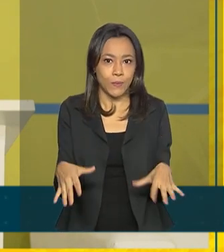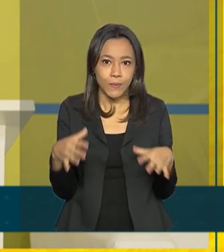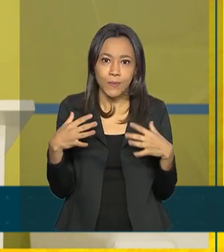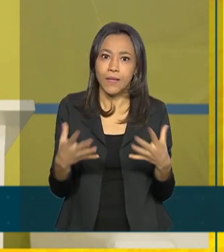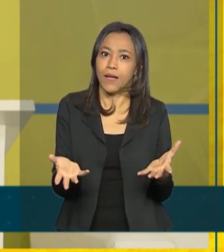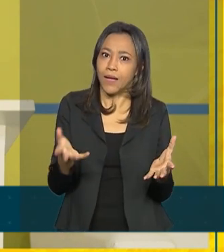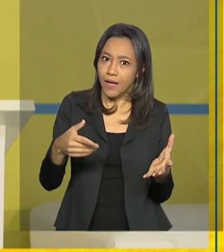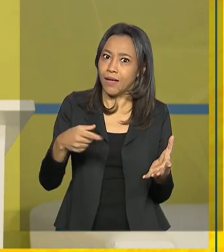desse crédito.